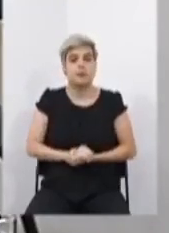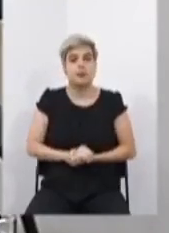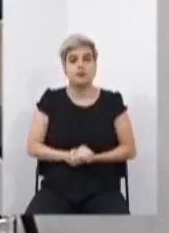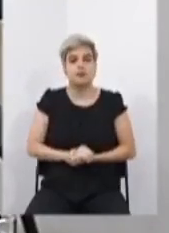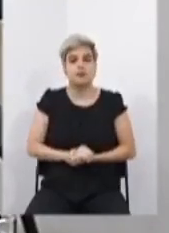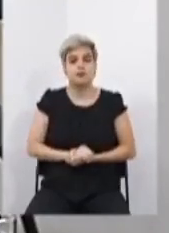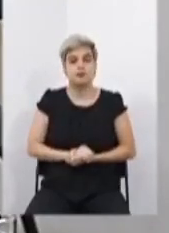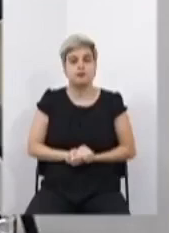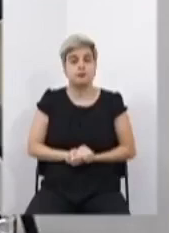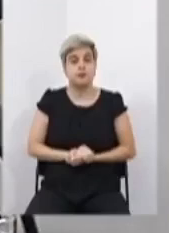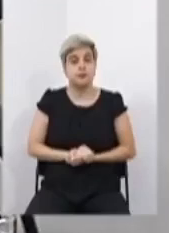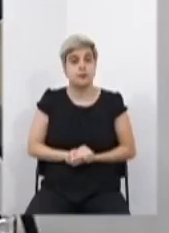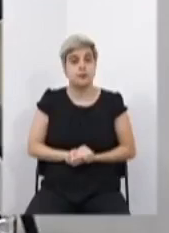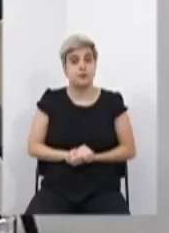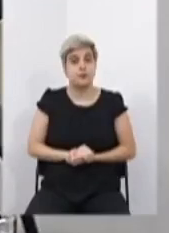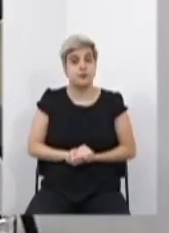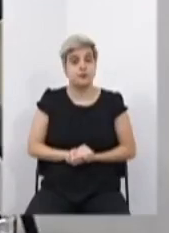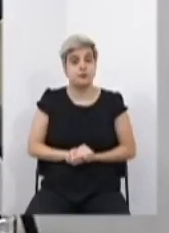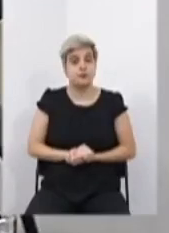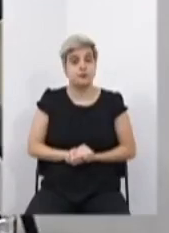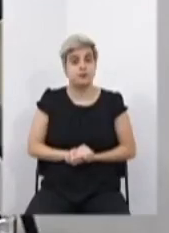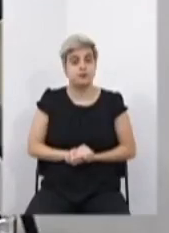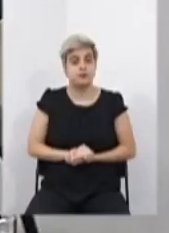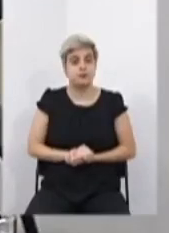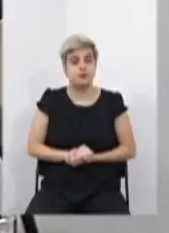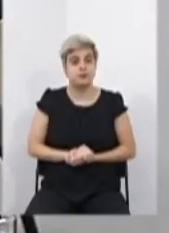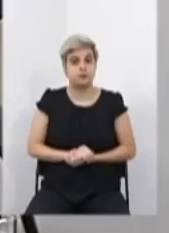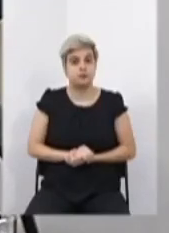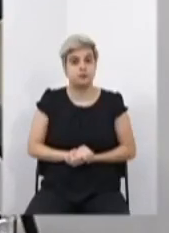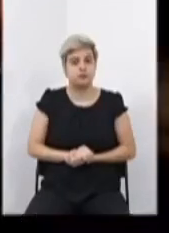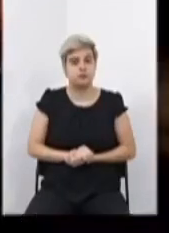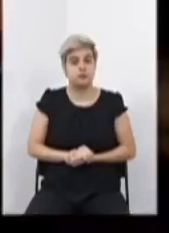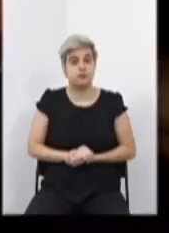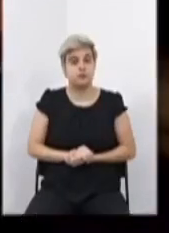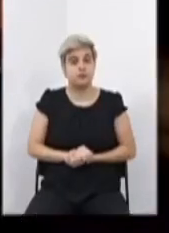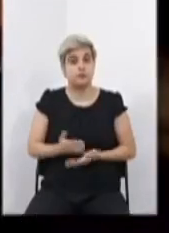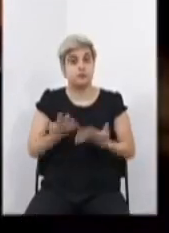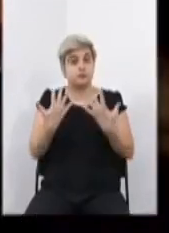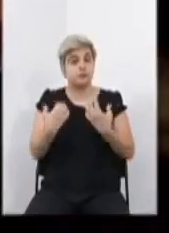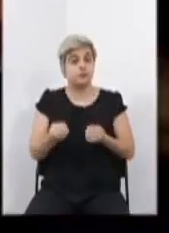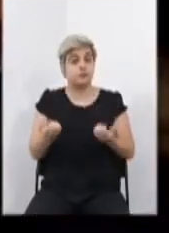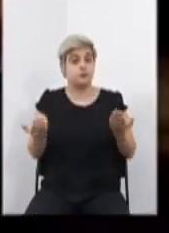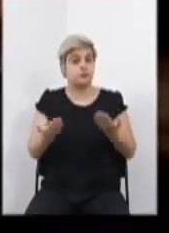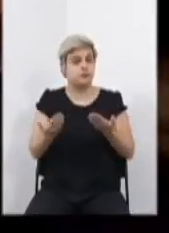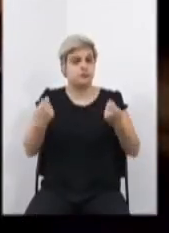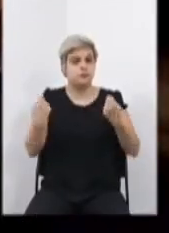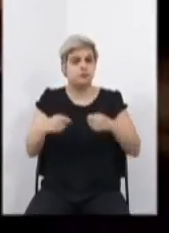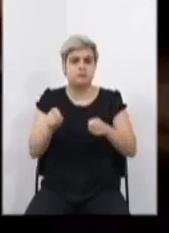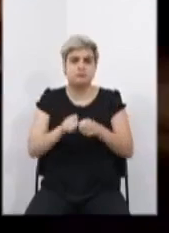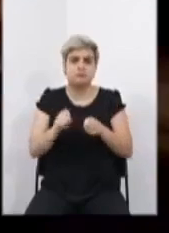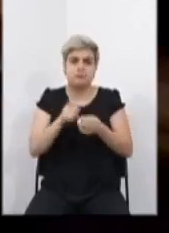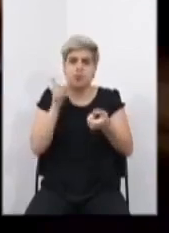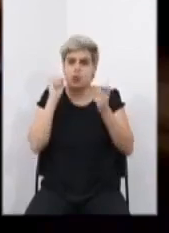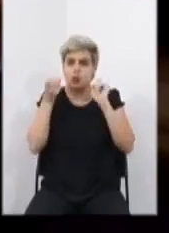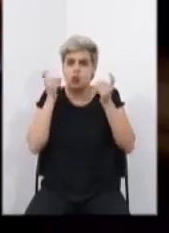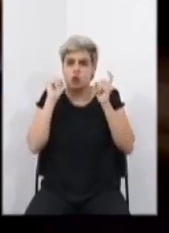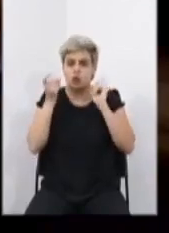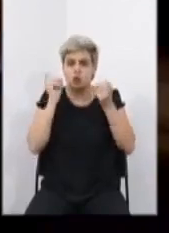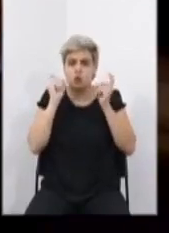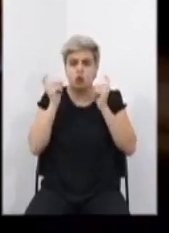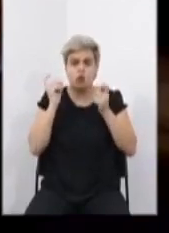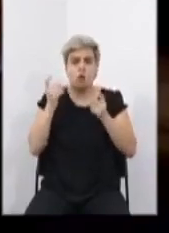Pronto, está liberado. Esse paciente solicita que façamos uma audiência pública para